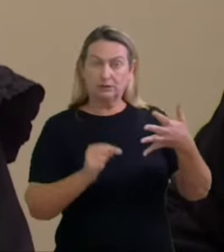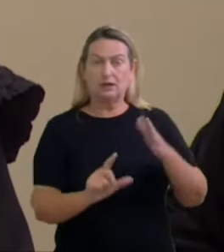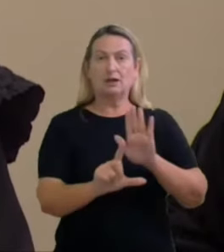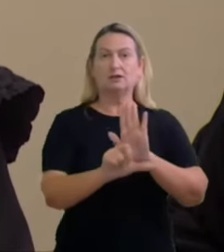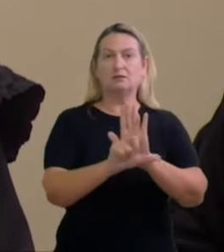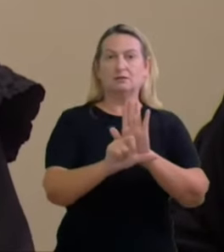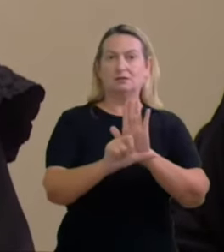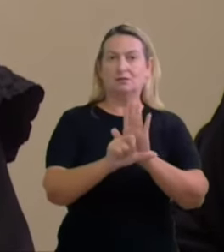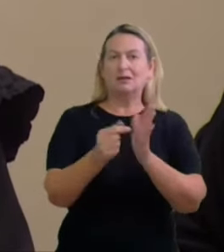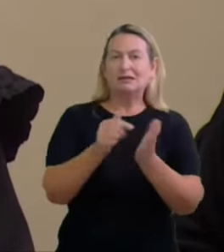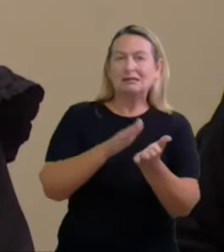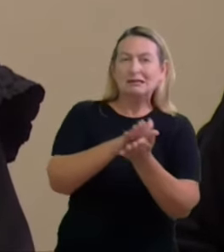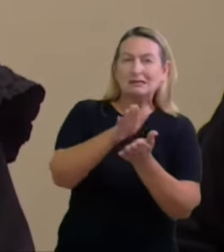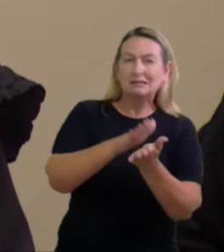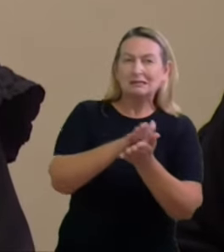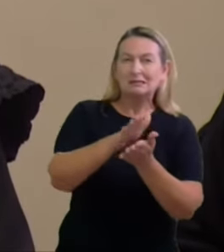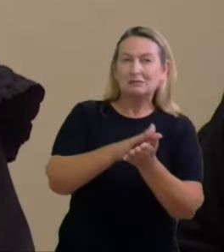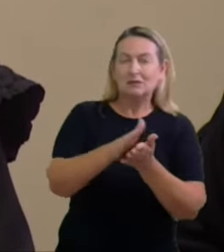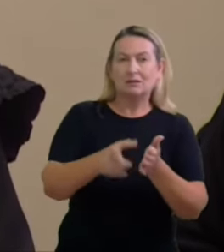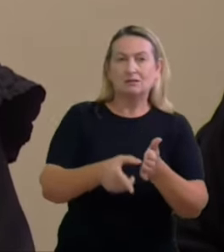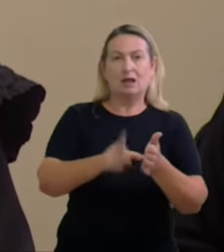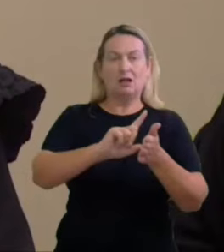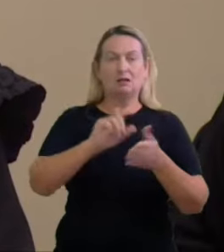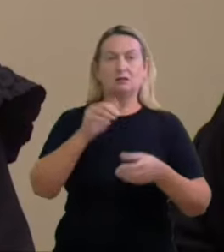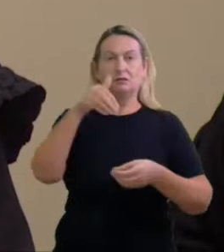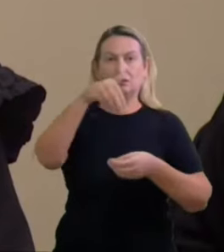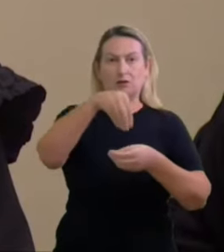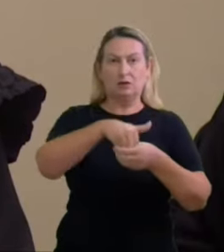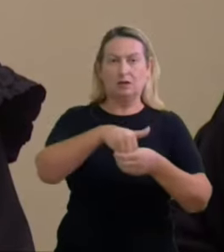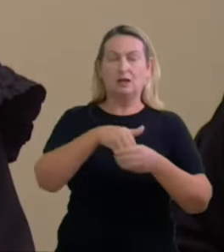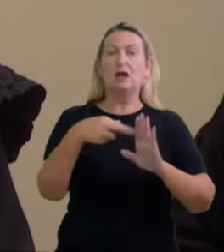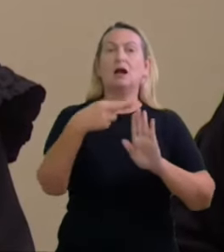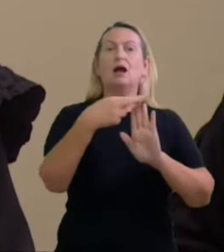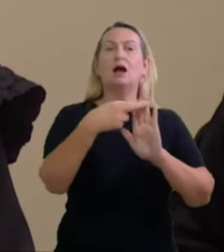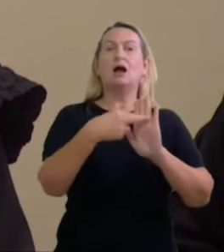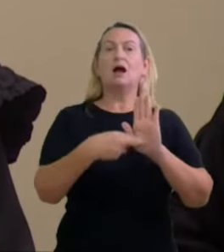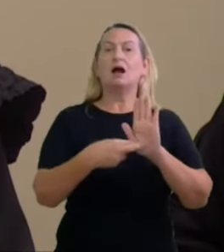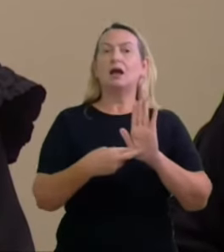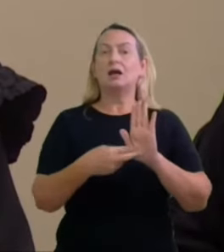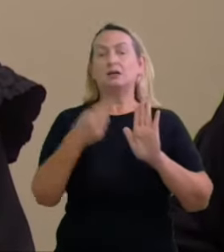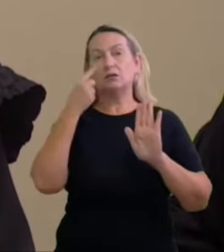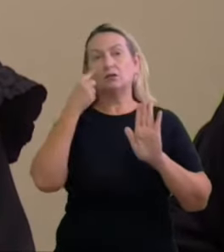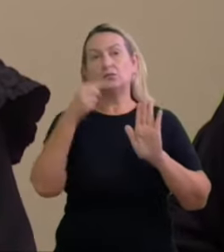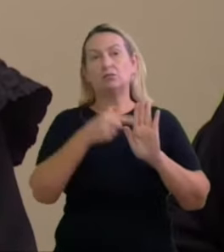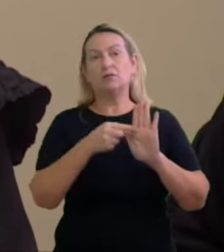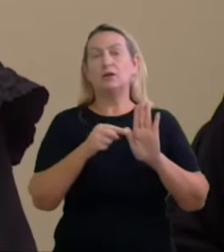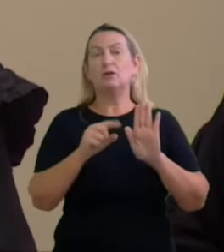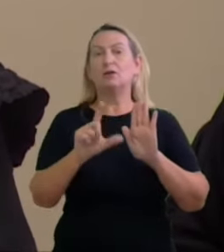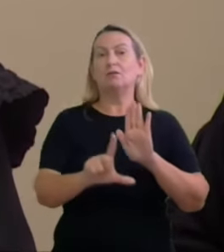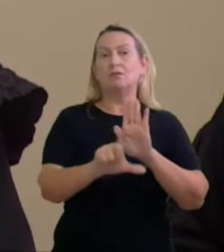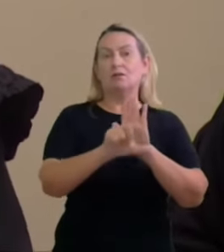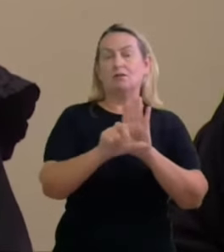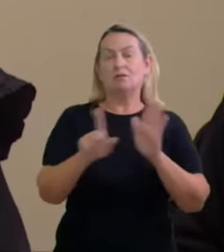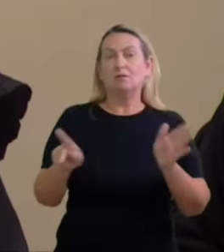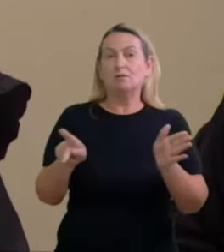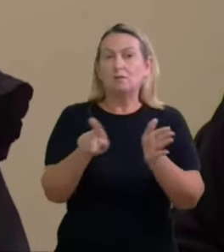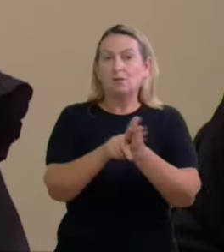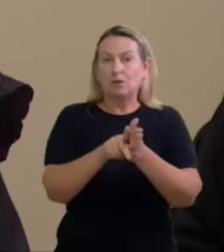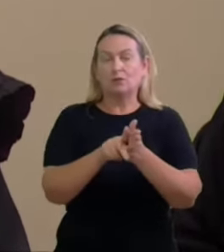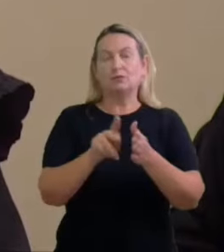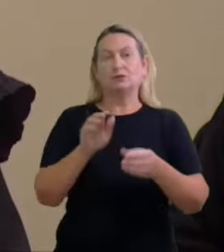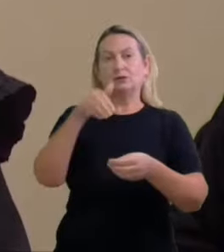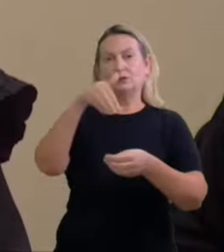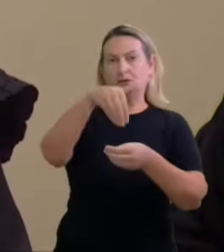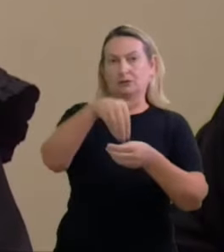-eleitorais as regras a incidir devem ser auridas nos princípios constitucionais eleitorais fundamentalmente aqueles